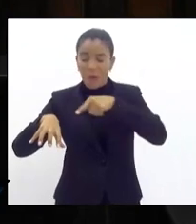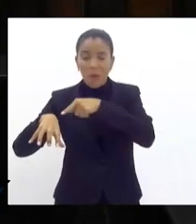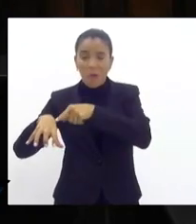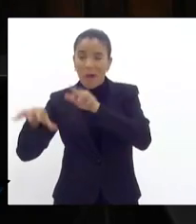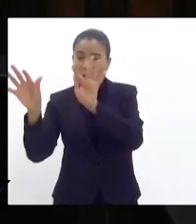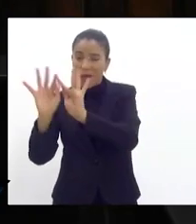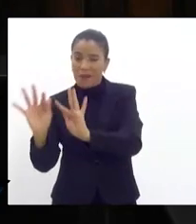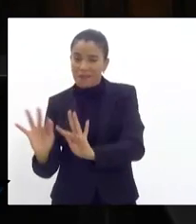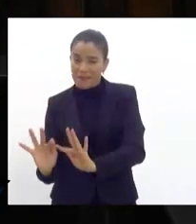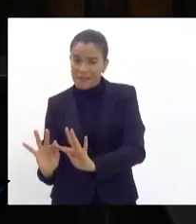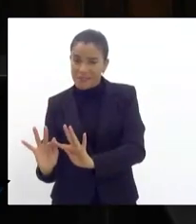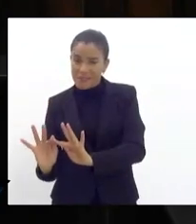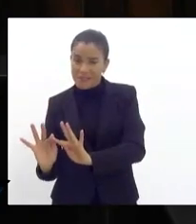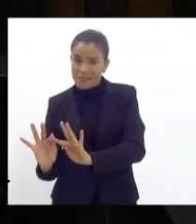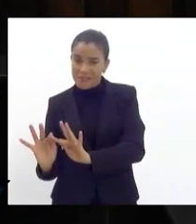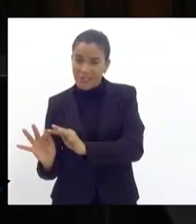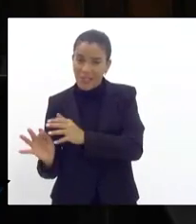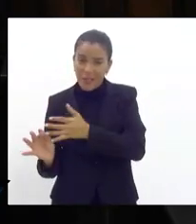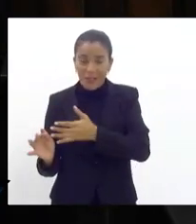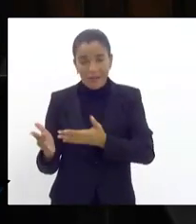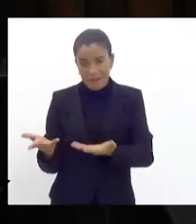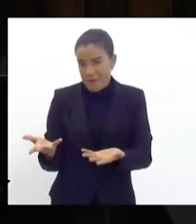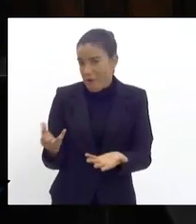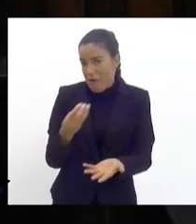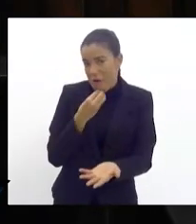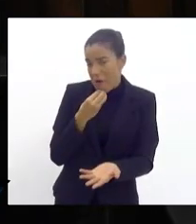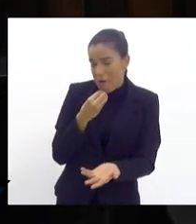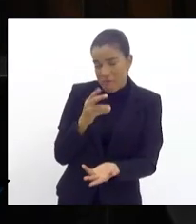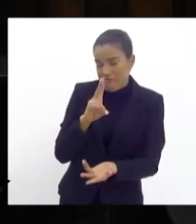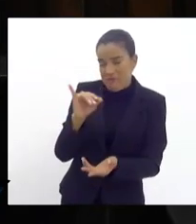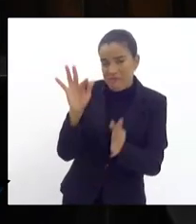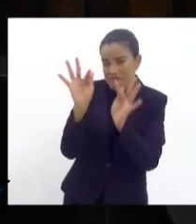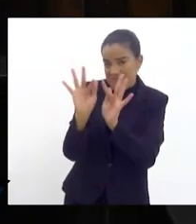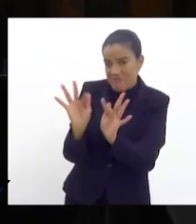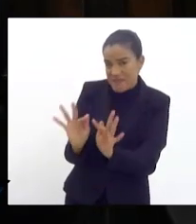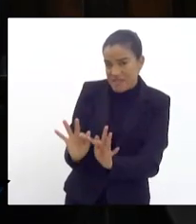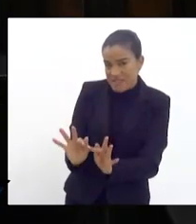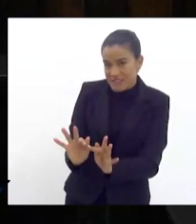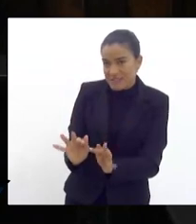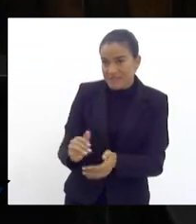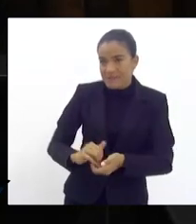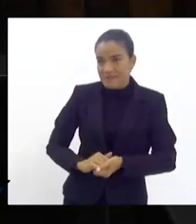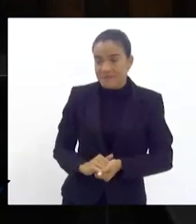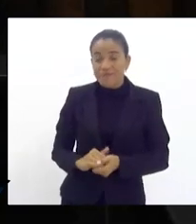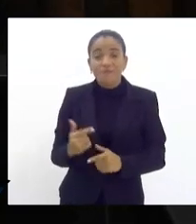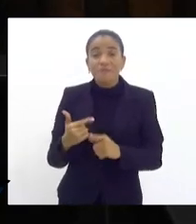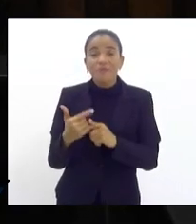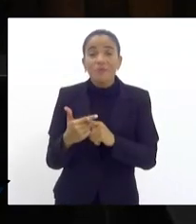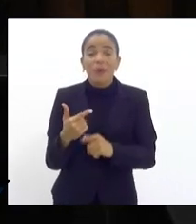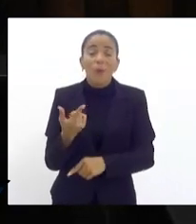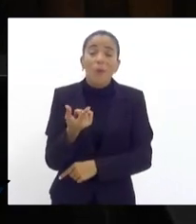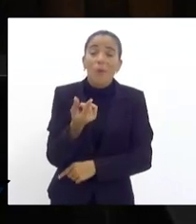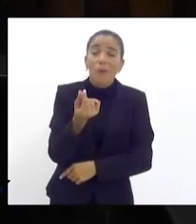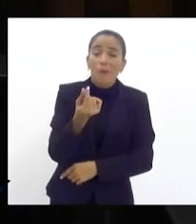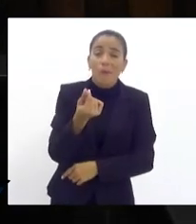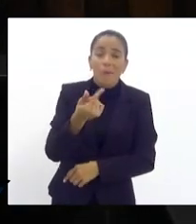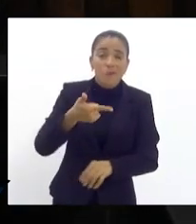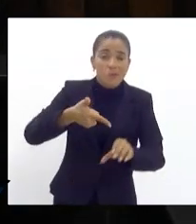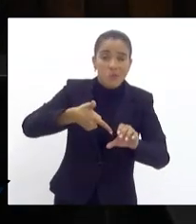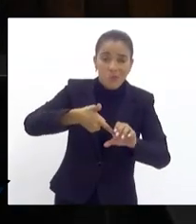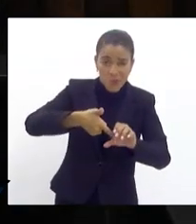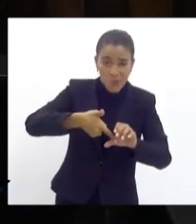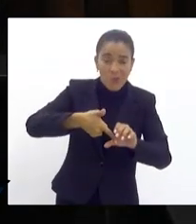feliz. E é justo que fique, é a única justa, porque o preço do combustível